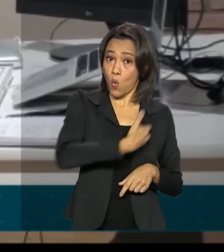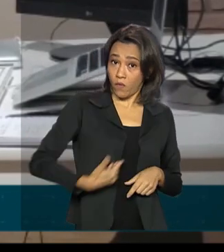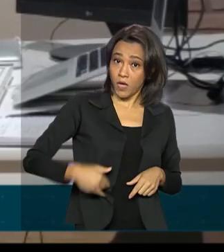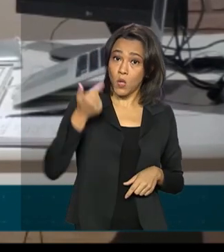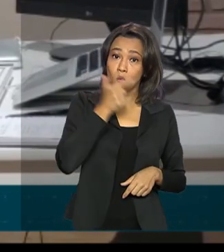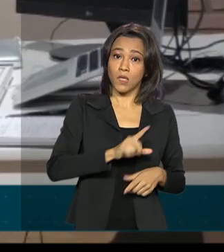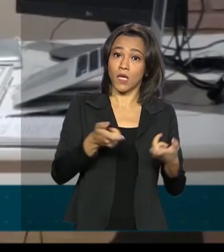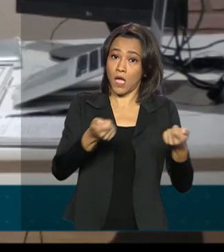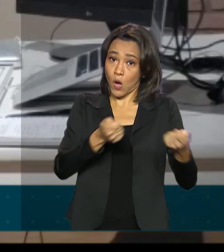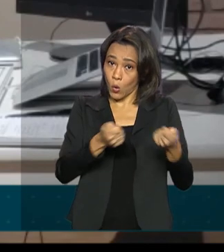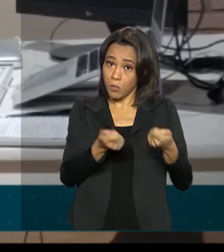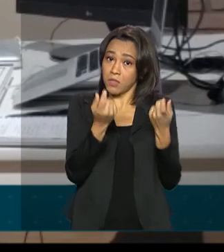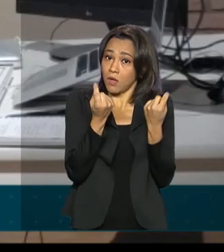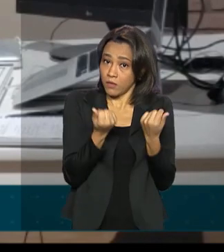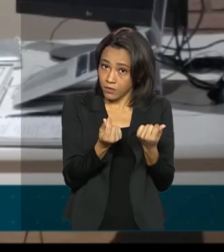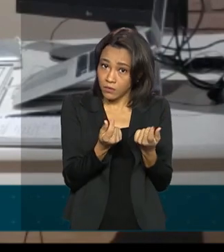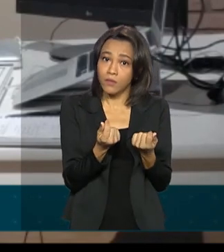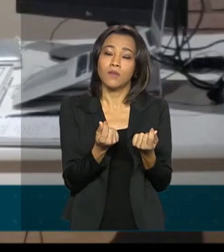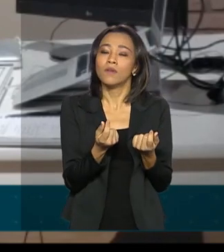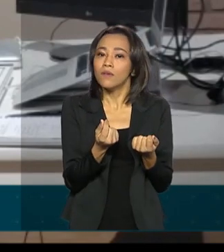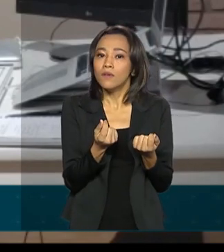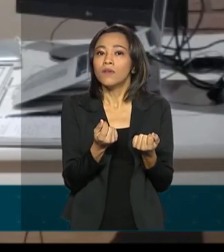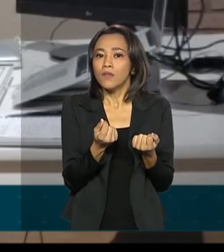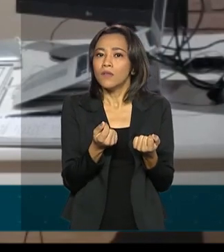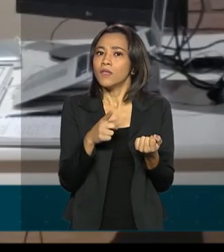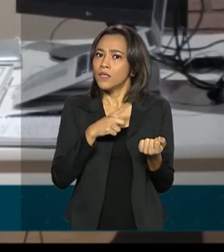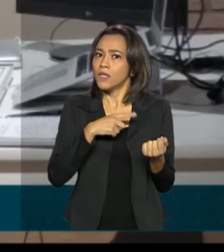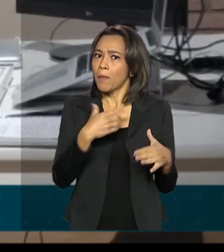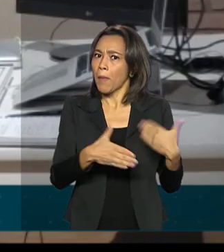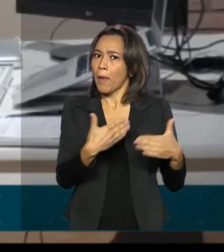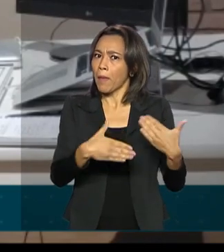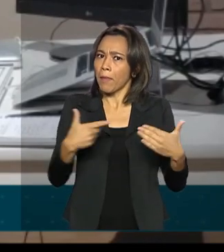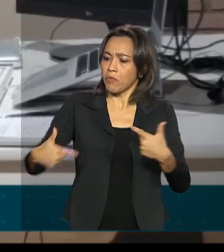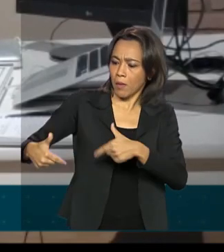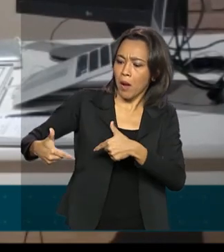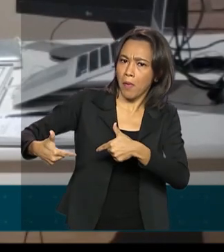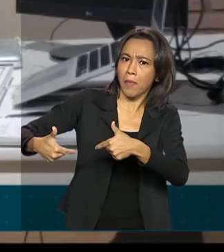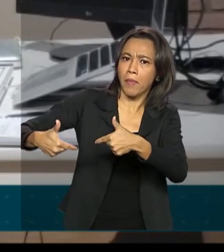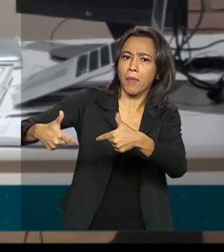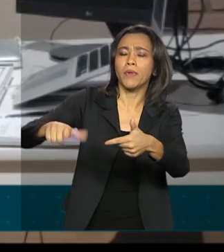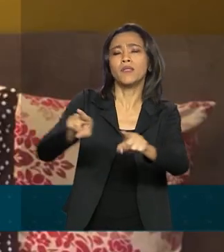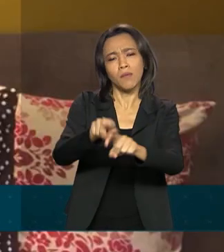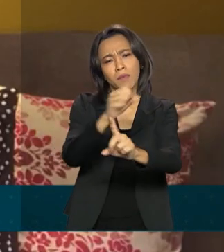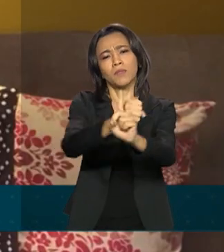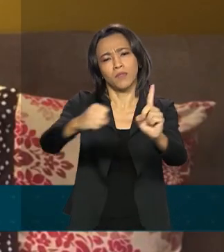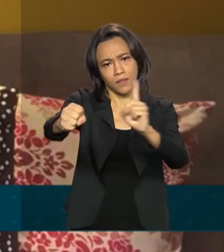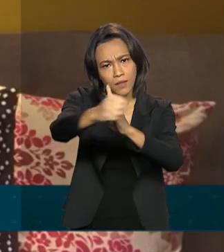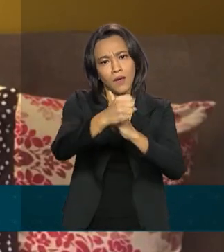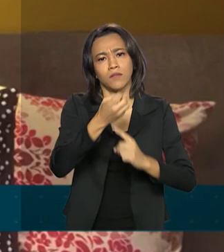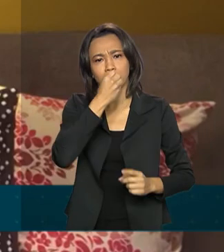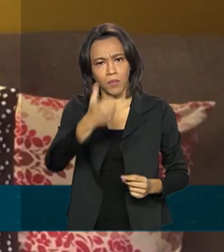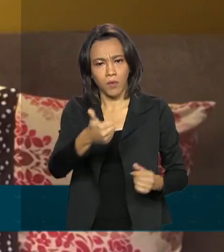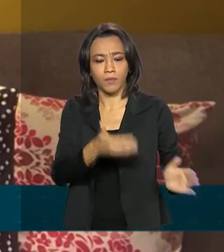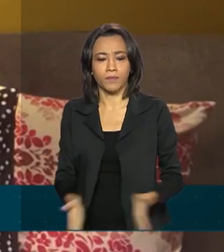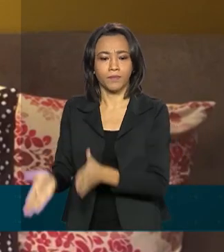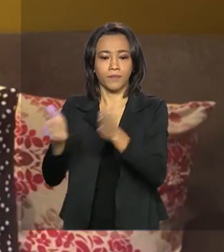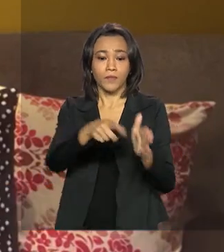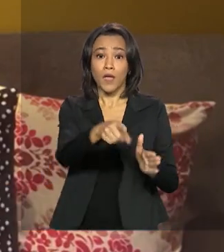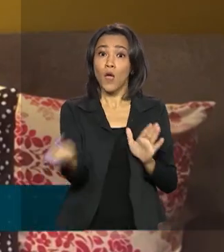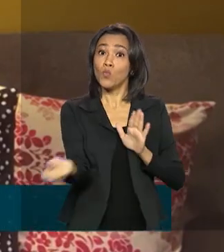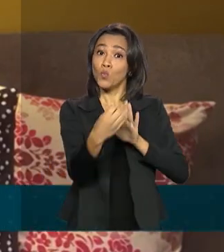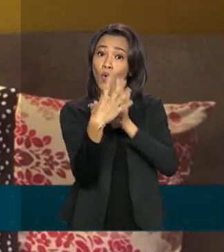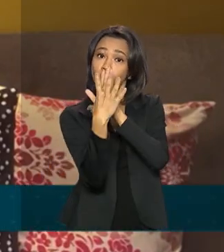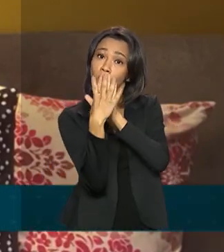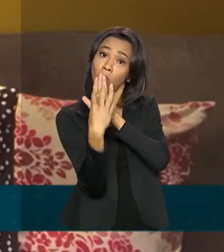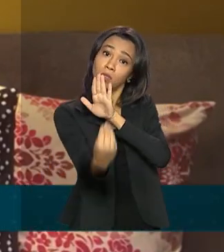recursos e ganhar em produtividade, e para a sociedade, consequentemente. O novo modelo, que chegou de